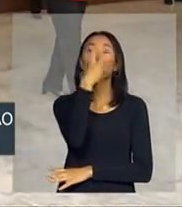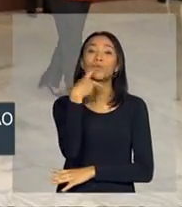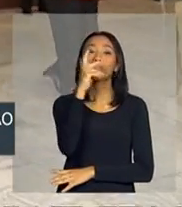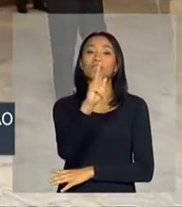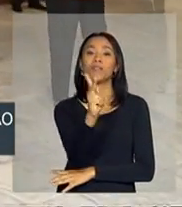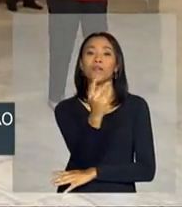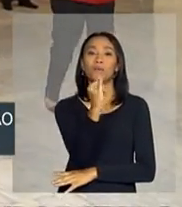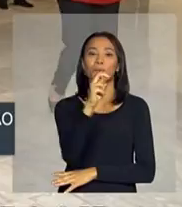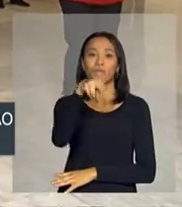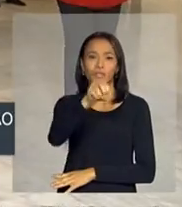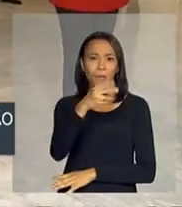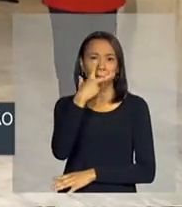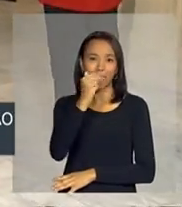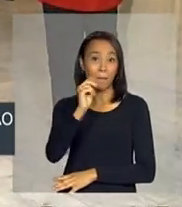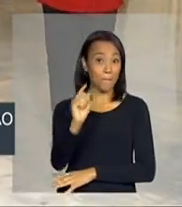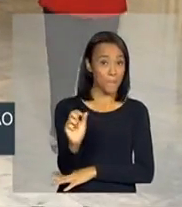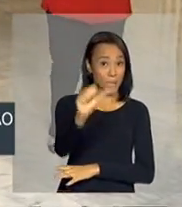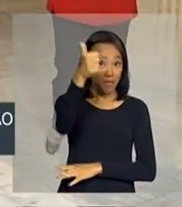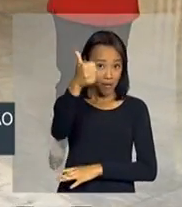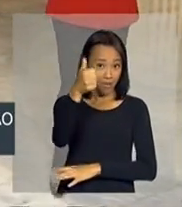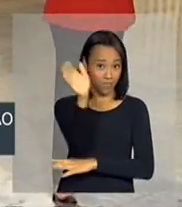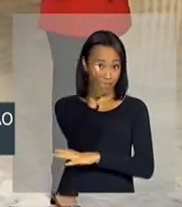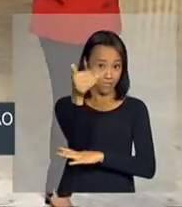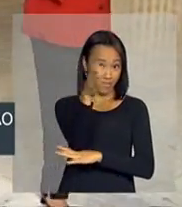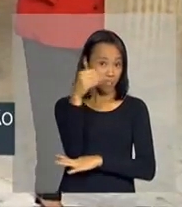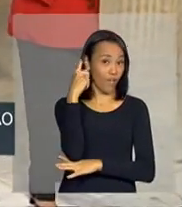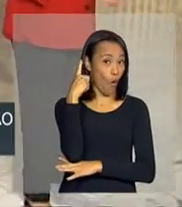a primeira bandeira sonorizada do mundo.